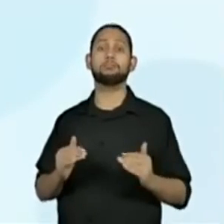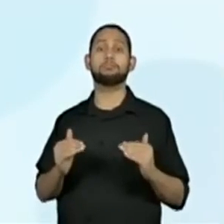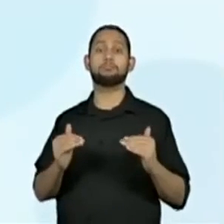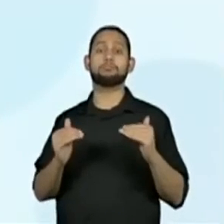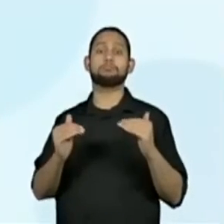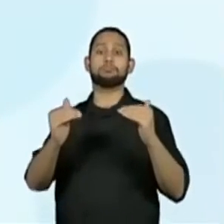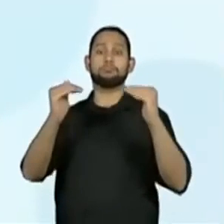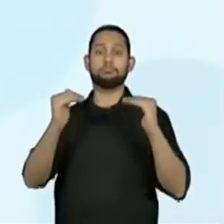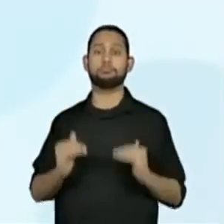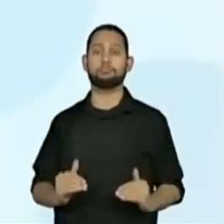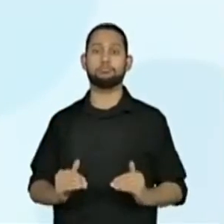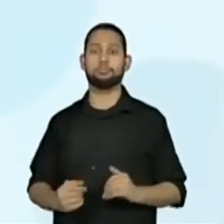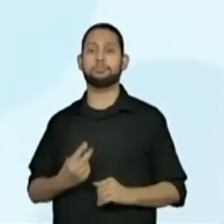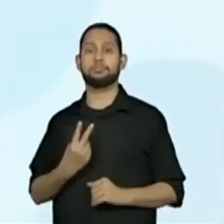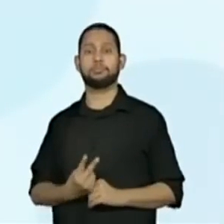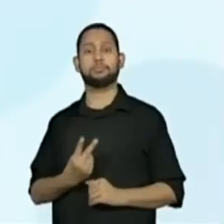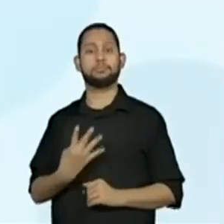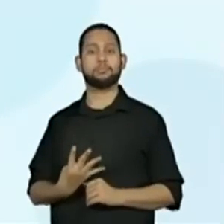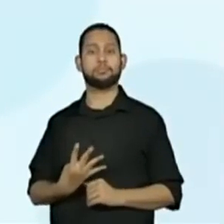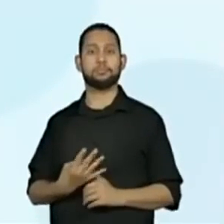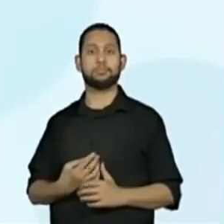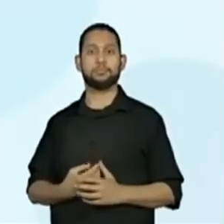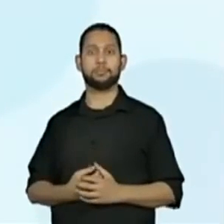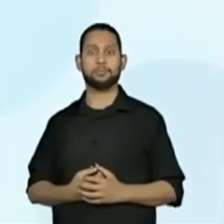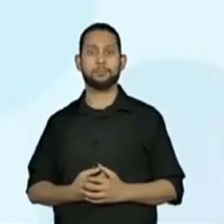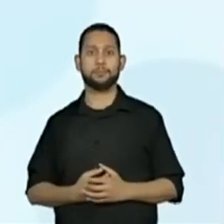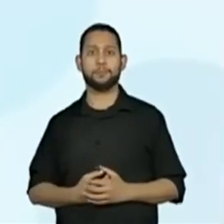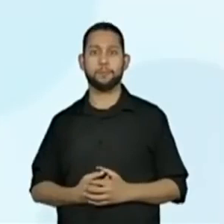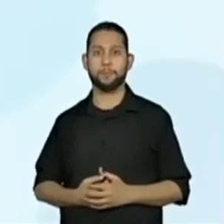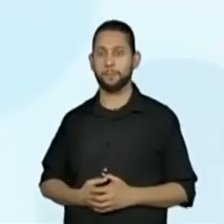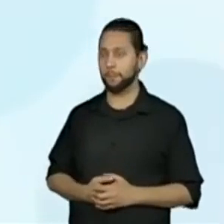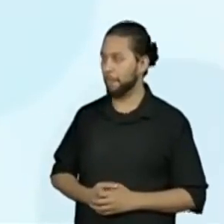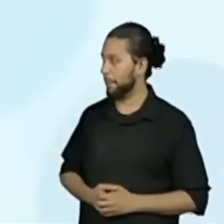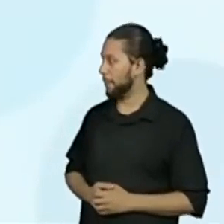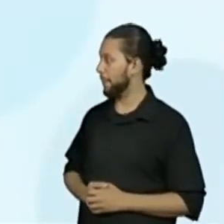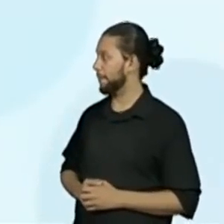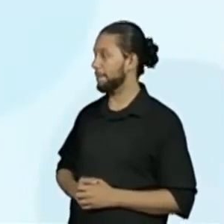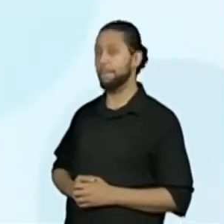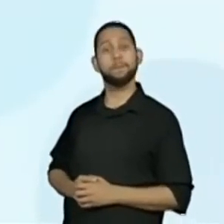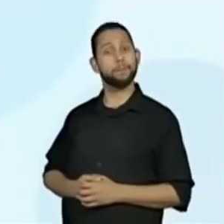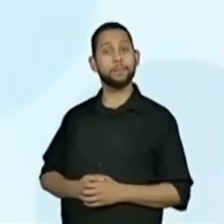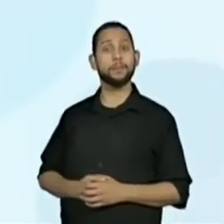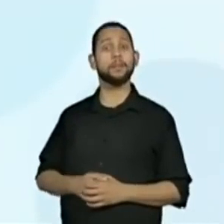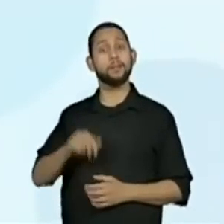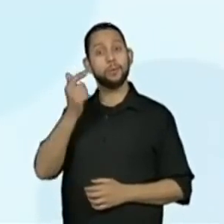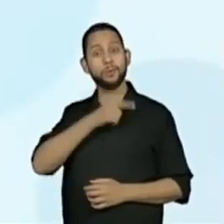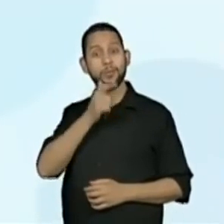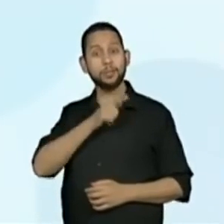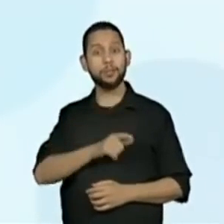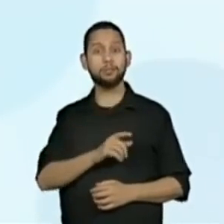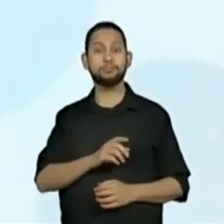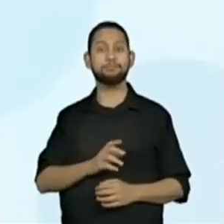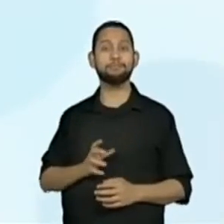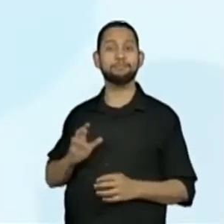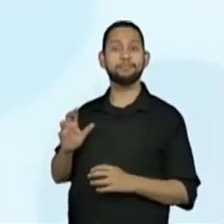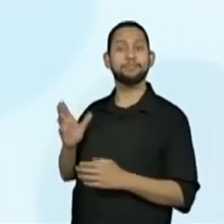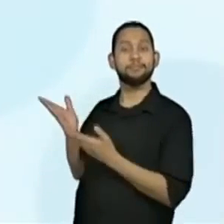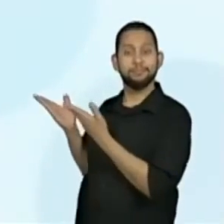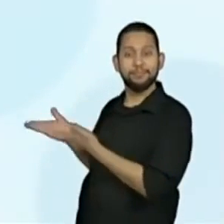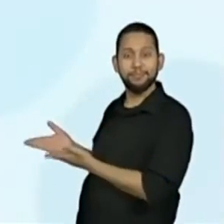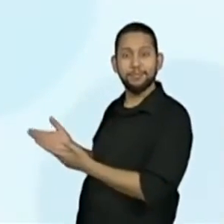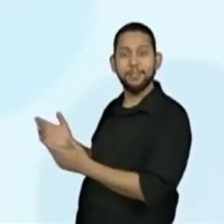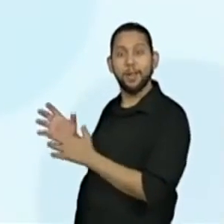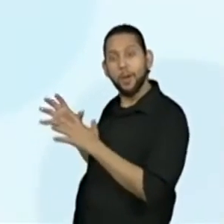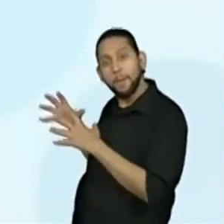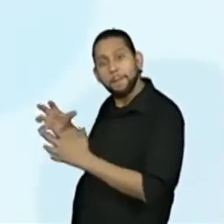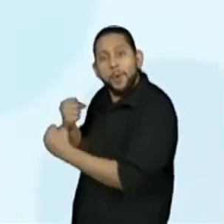E então, para baixo. Pronto. Sara chegou ao seu cãozinho. Temos aí